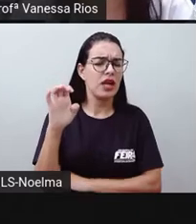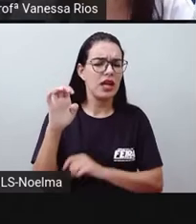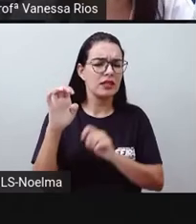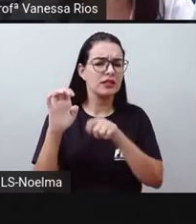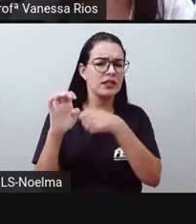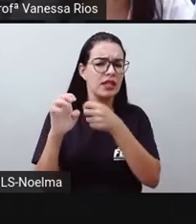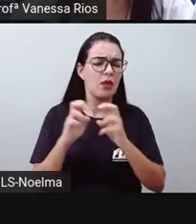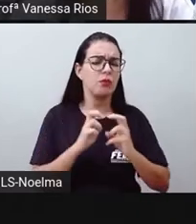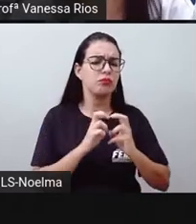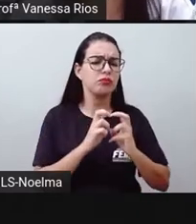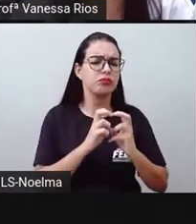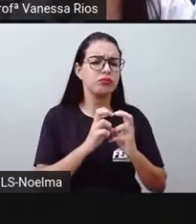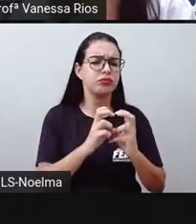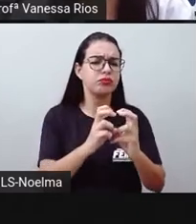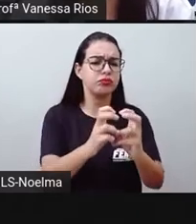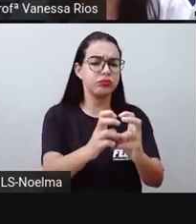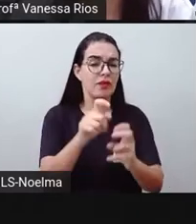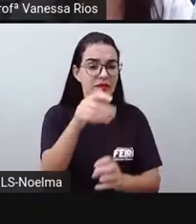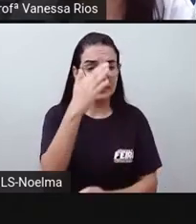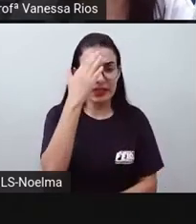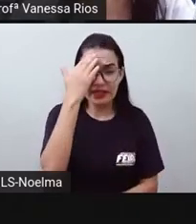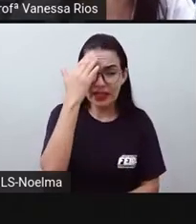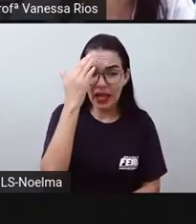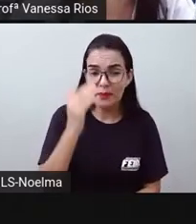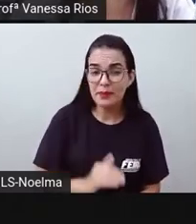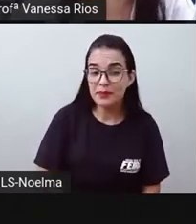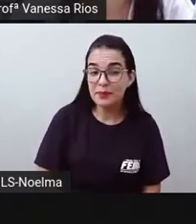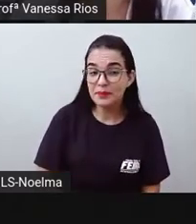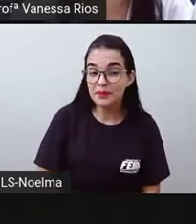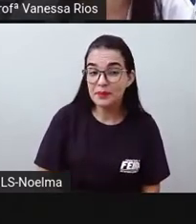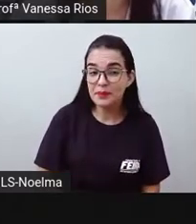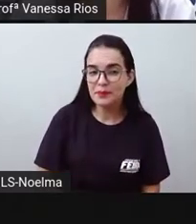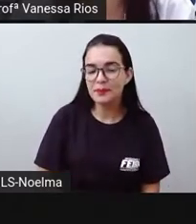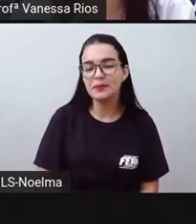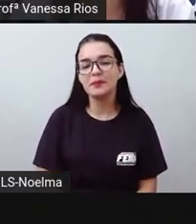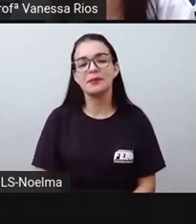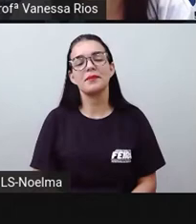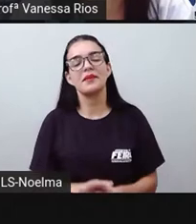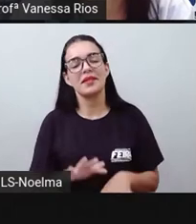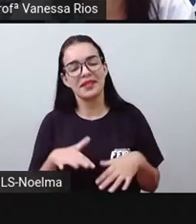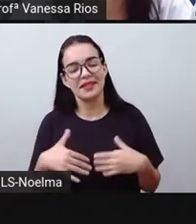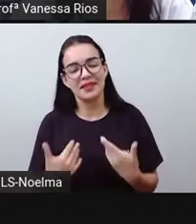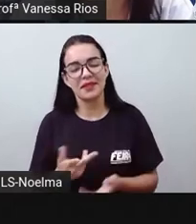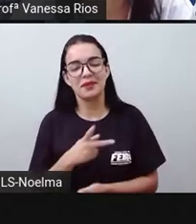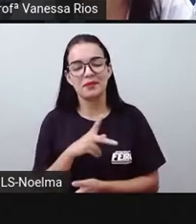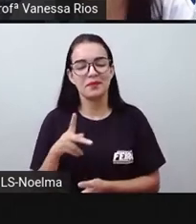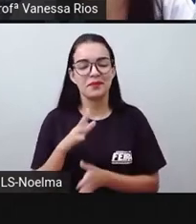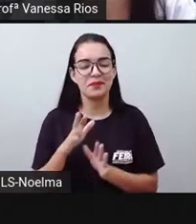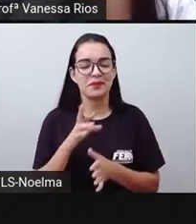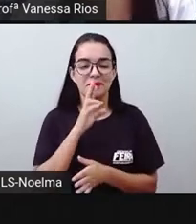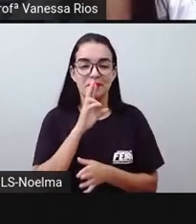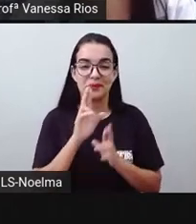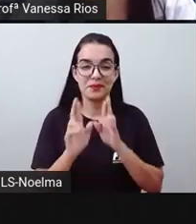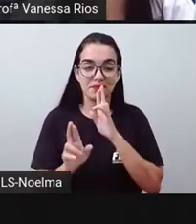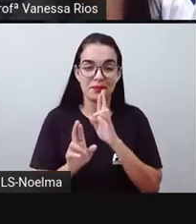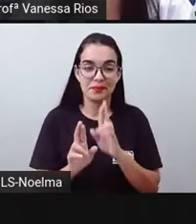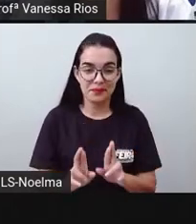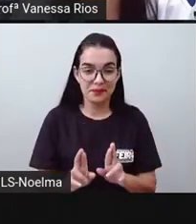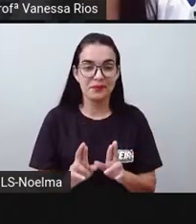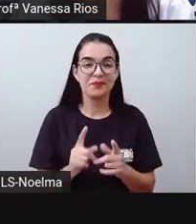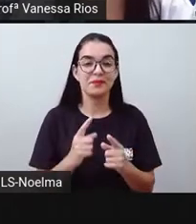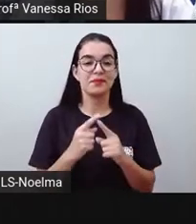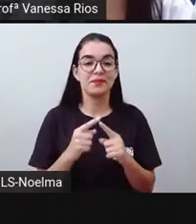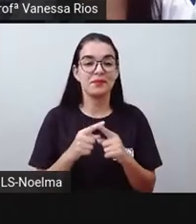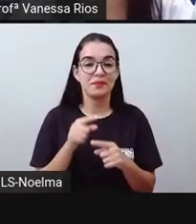falando aí, diante daquilo que a Pró já conversou com vocês, a Pró já respondeu a esta pergunta. Mas a Pró colocou aqui a